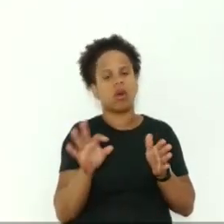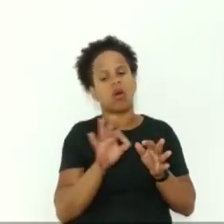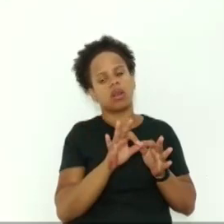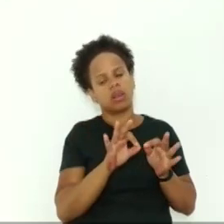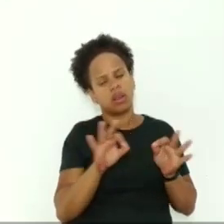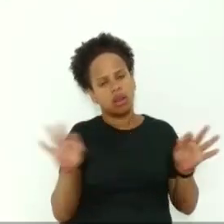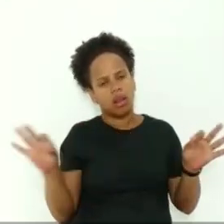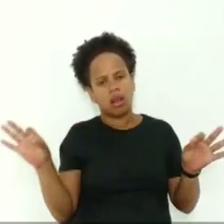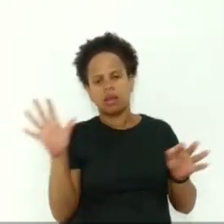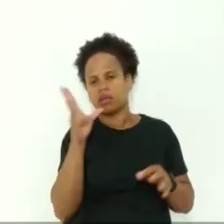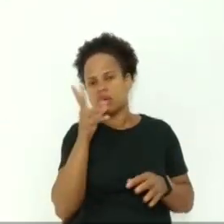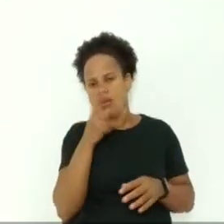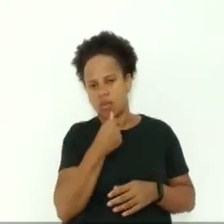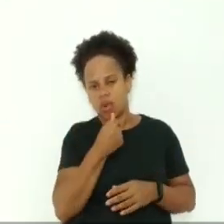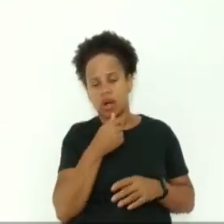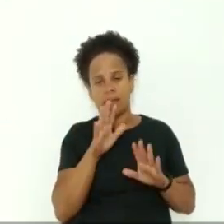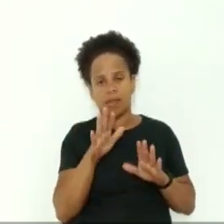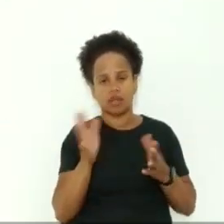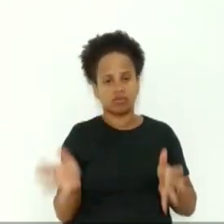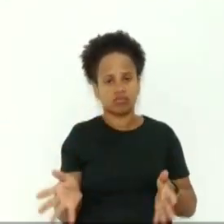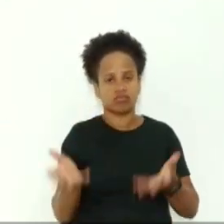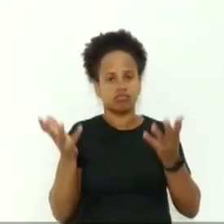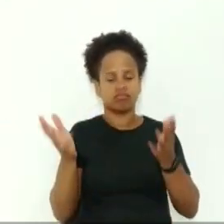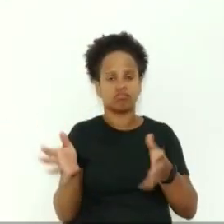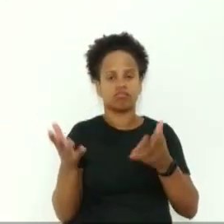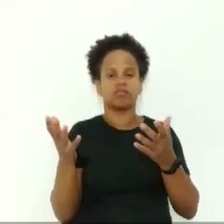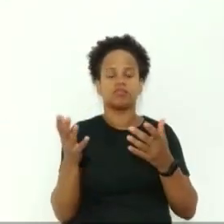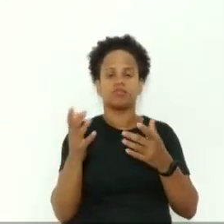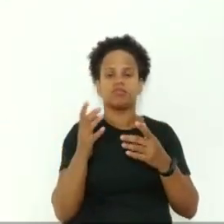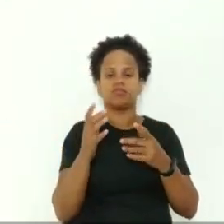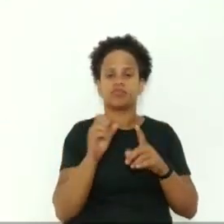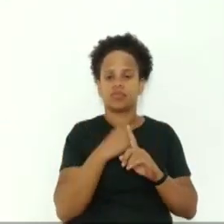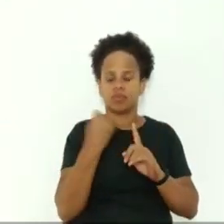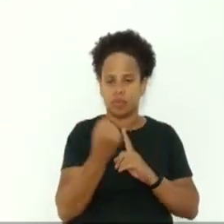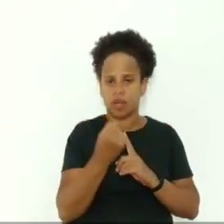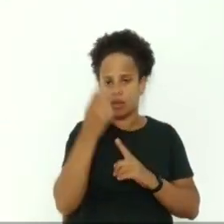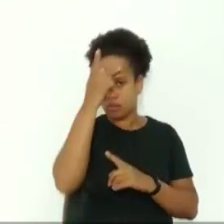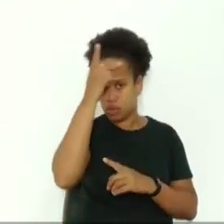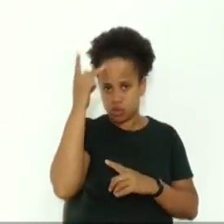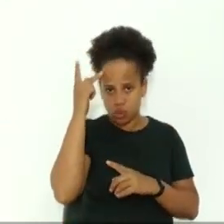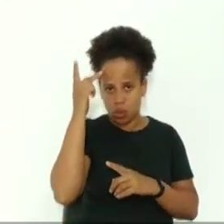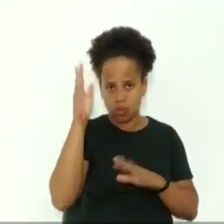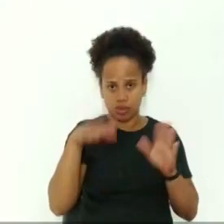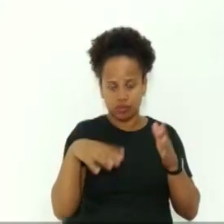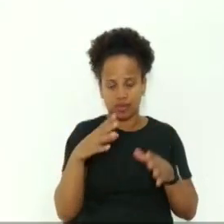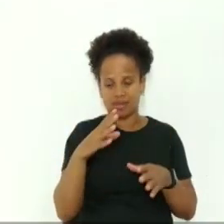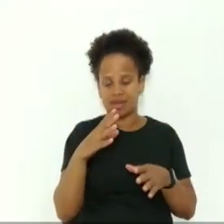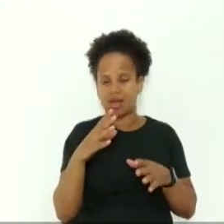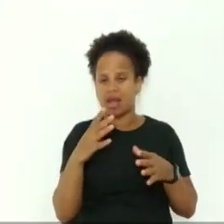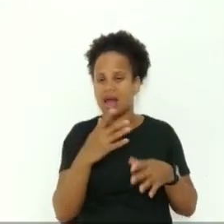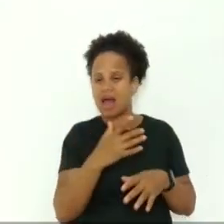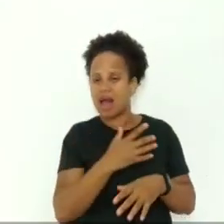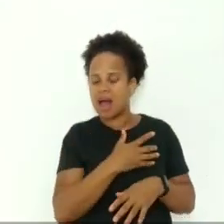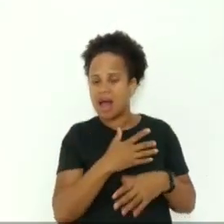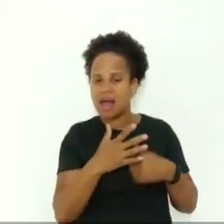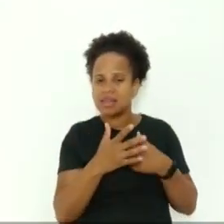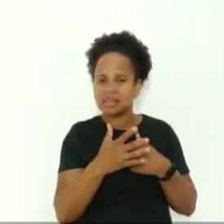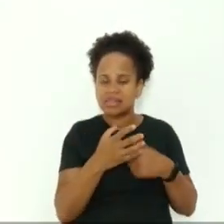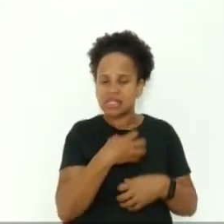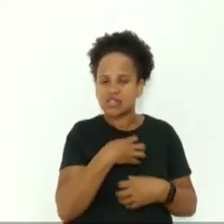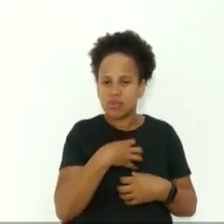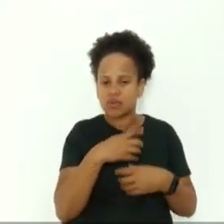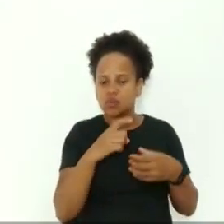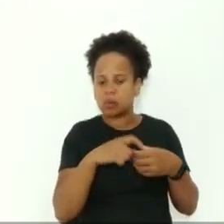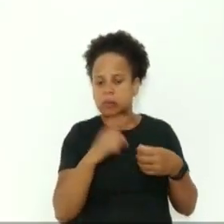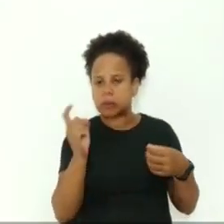possibilitar a promoção social de uma pessoa nessas condições, com vínculos afetivos rompidos dessa magnitude, demora muito tempo para o